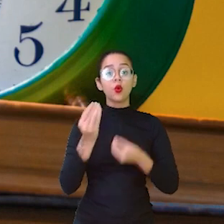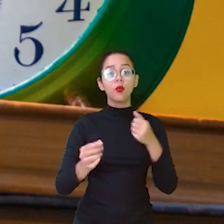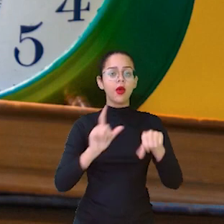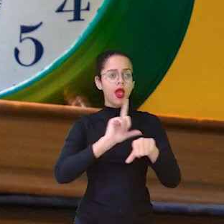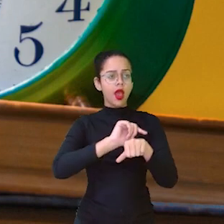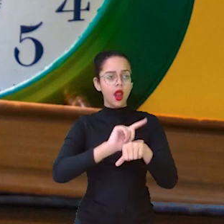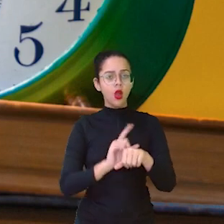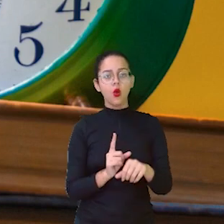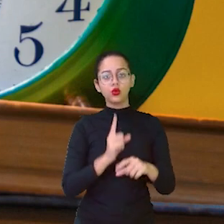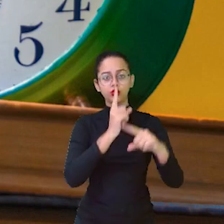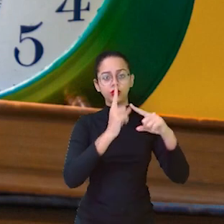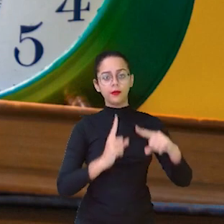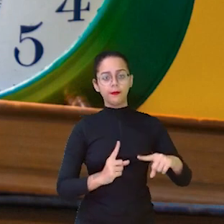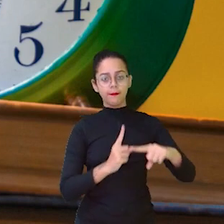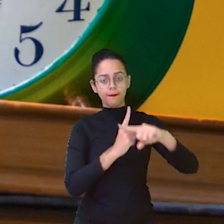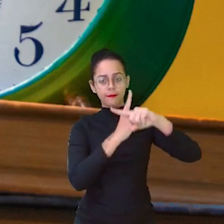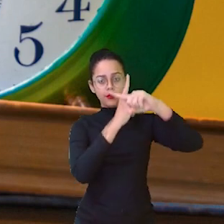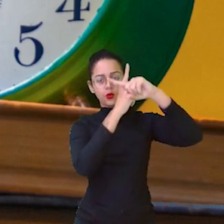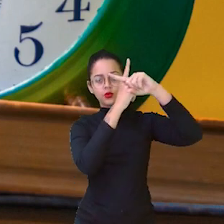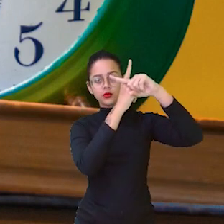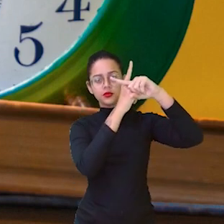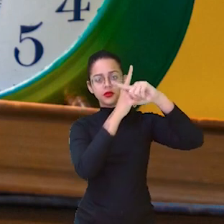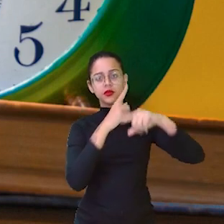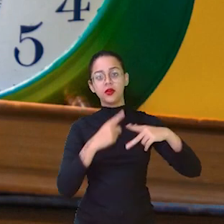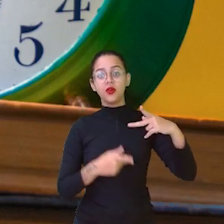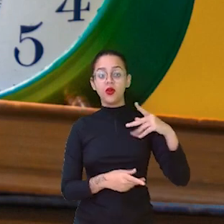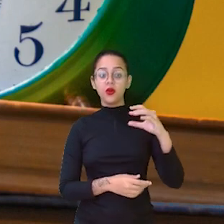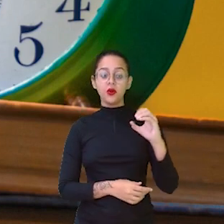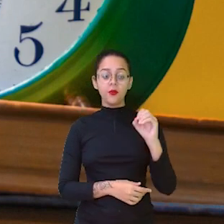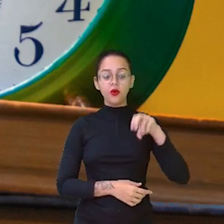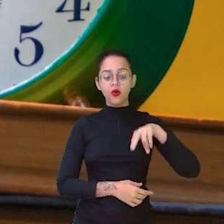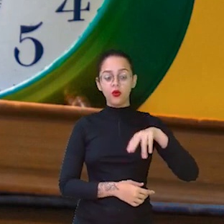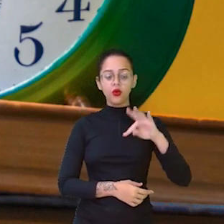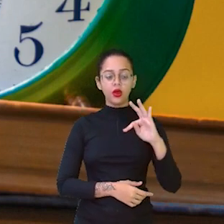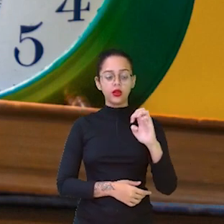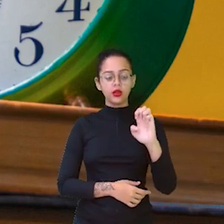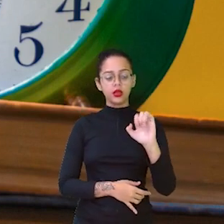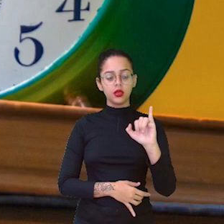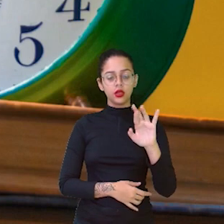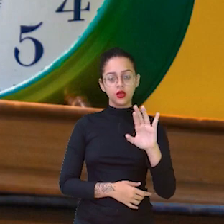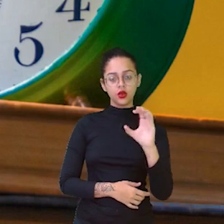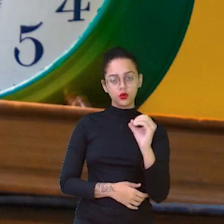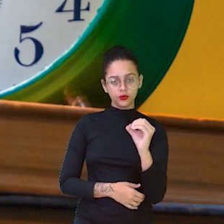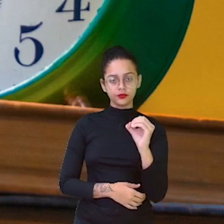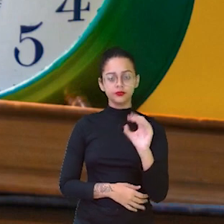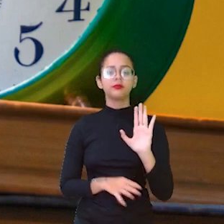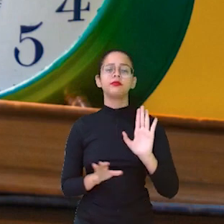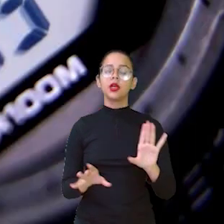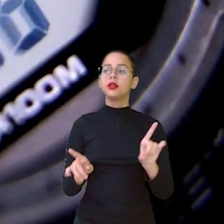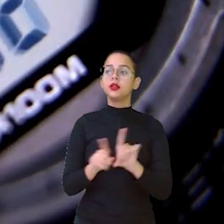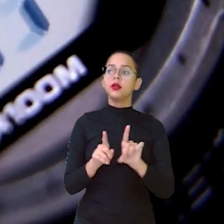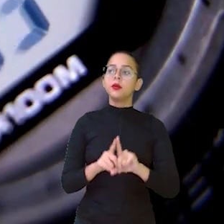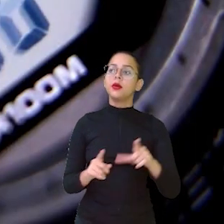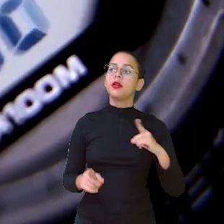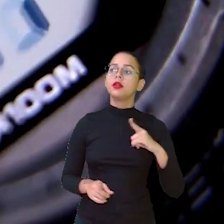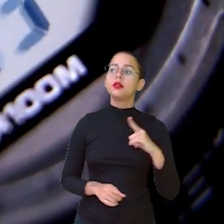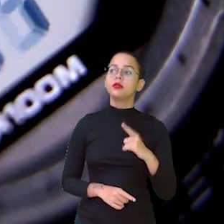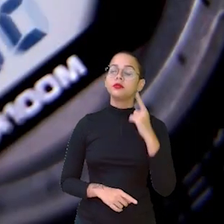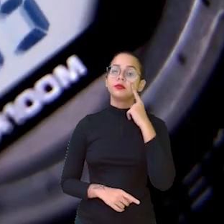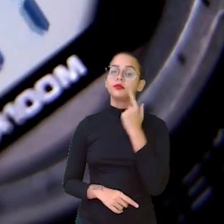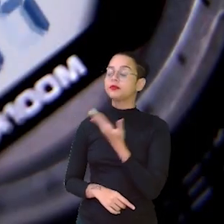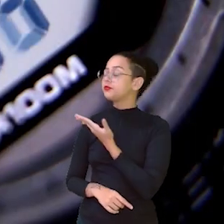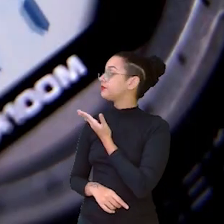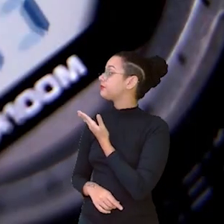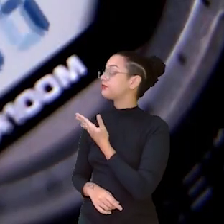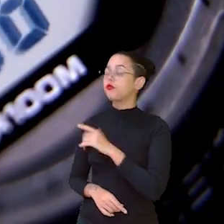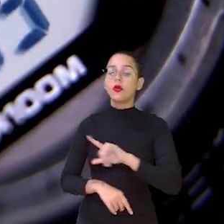como relógios de ponteiros. E nós temos também os relógios